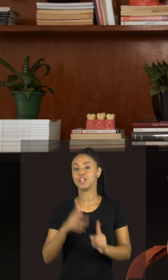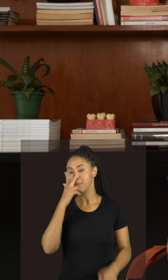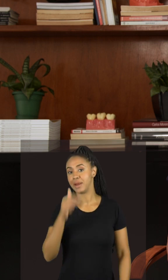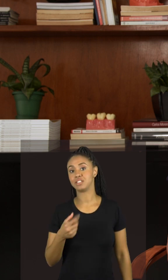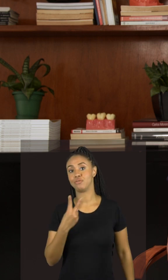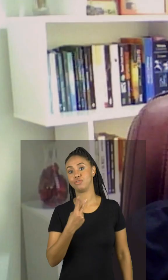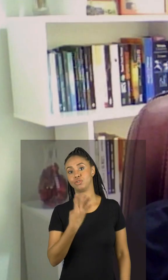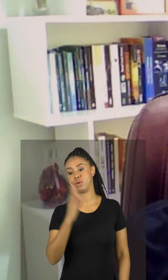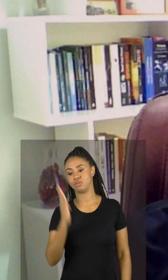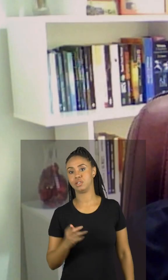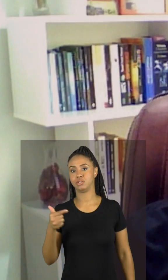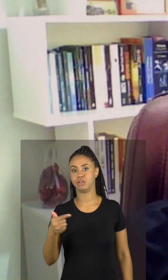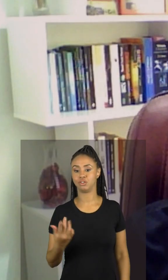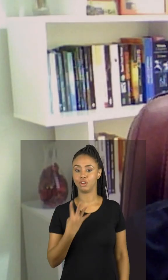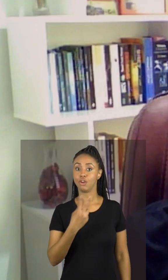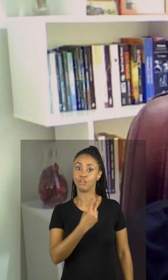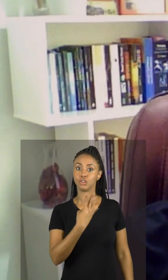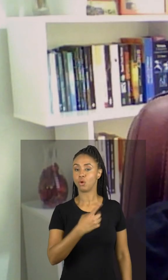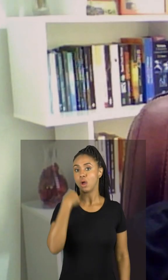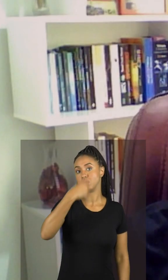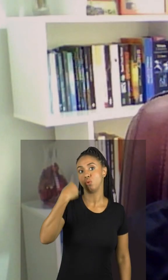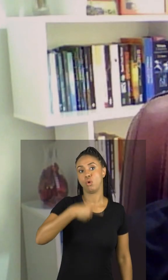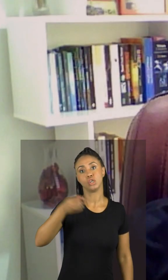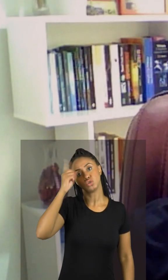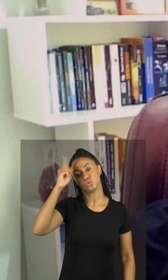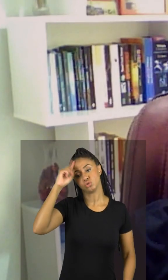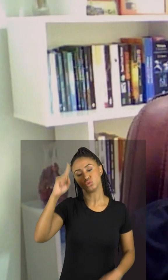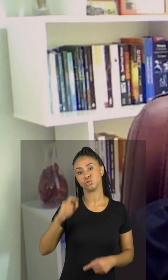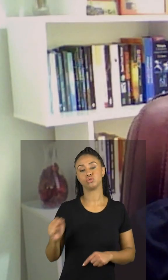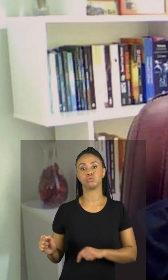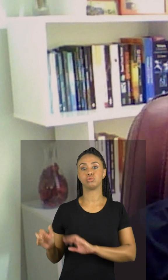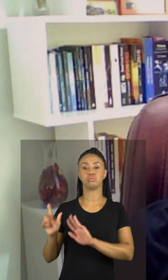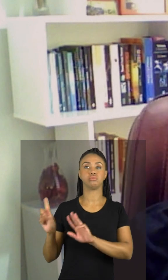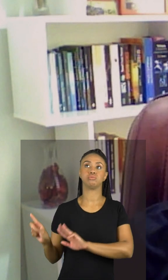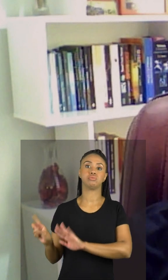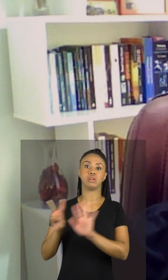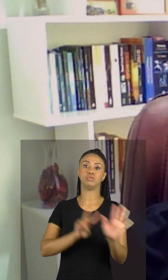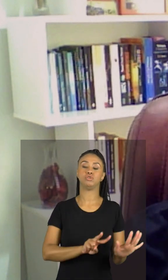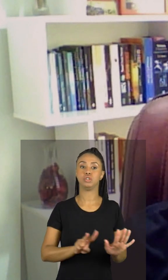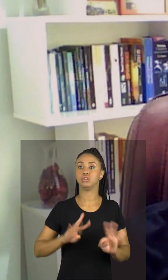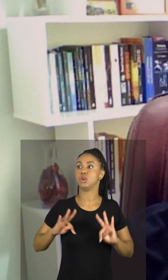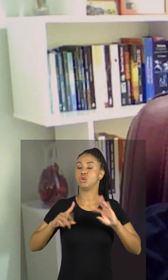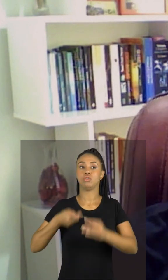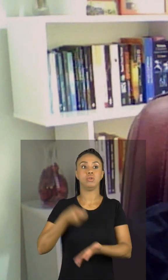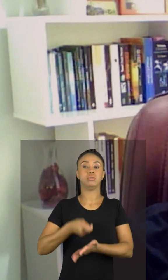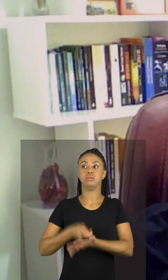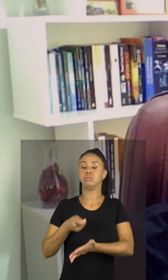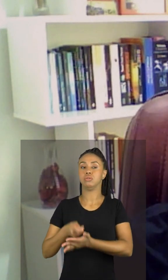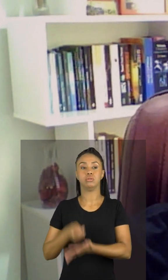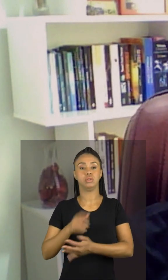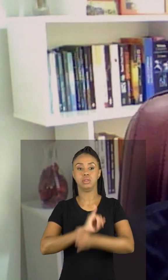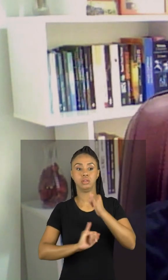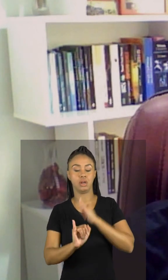por 7. Seria essa sociedade que funciona 24 horas e que obriga todo mundo a estar sempre